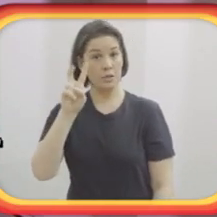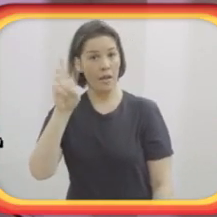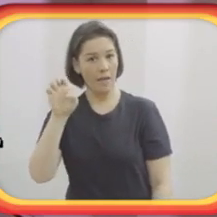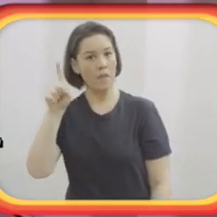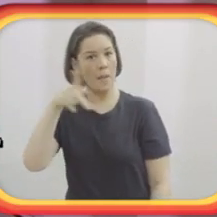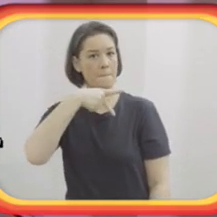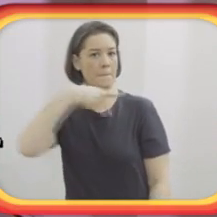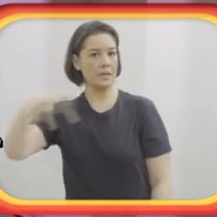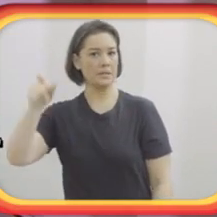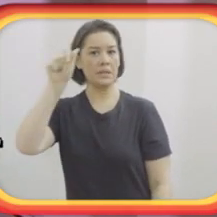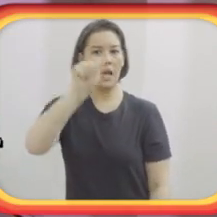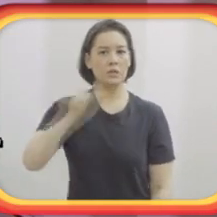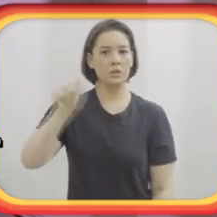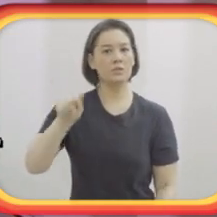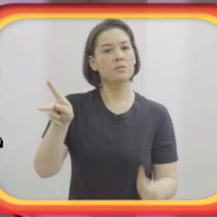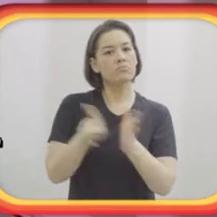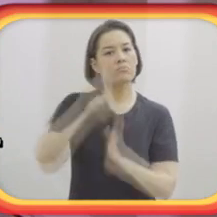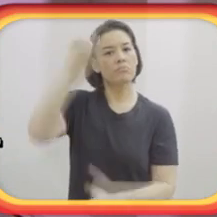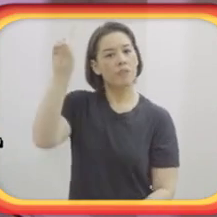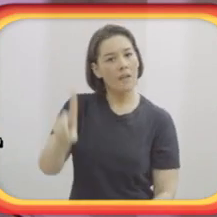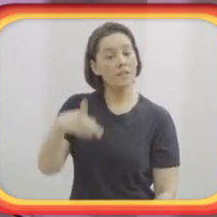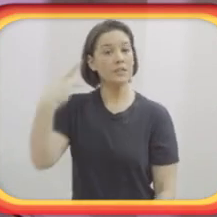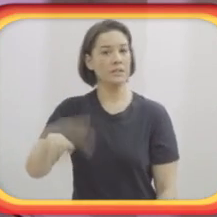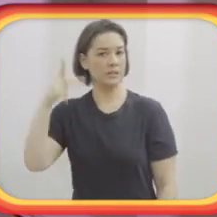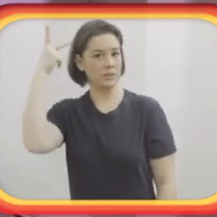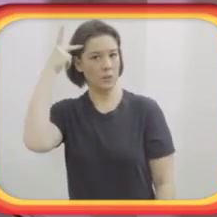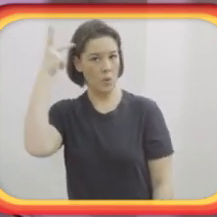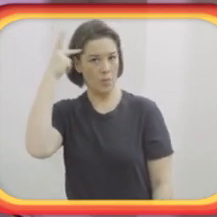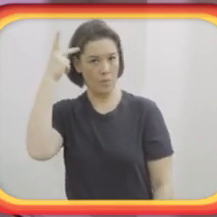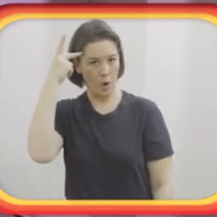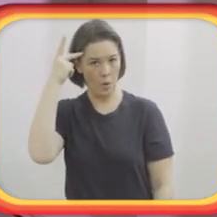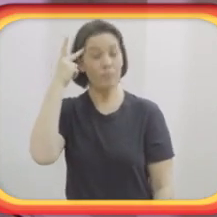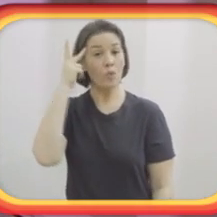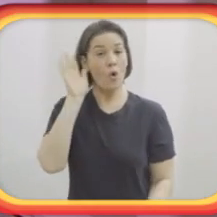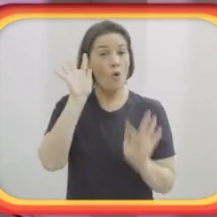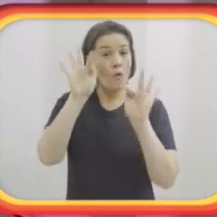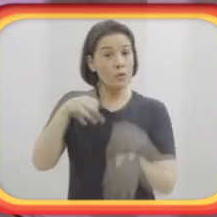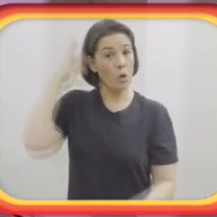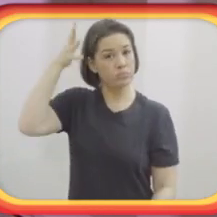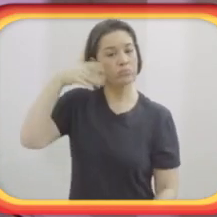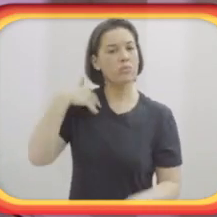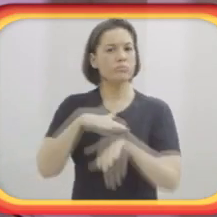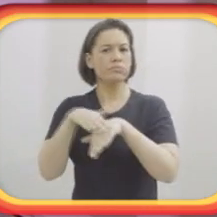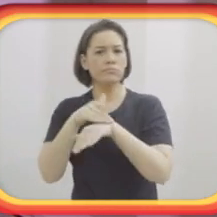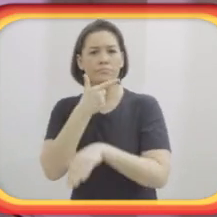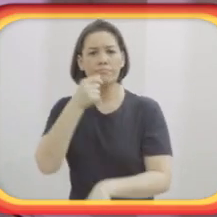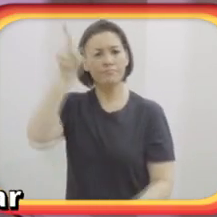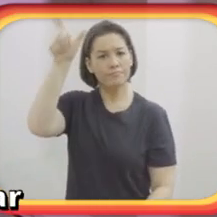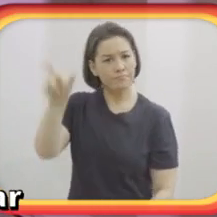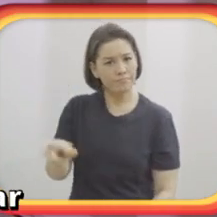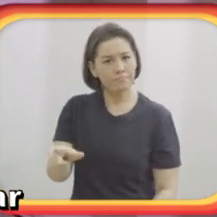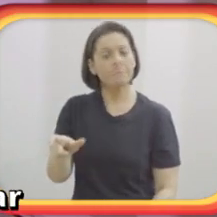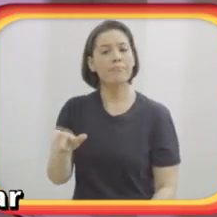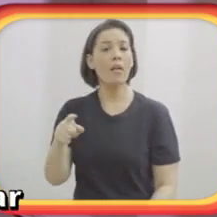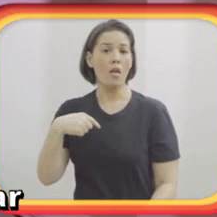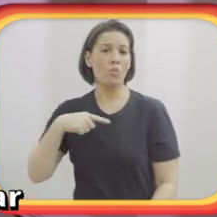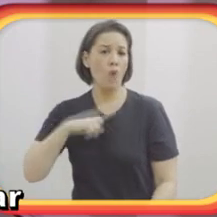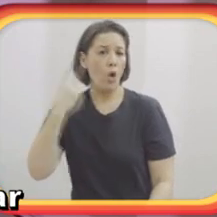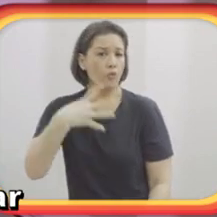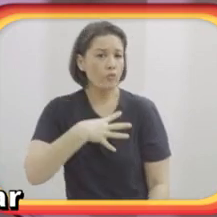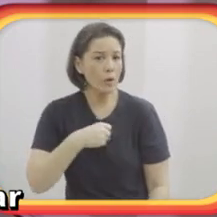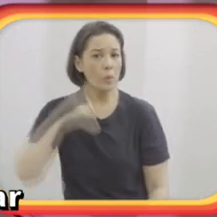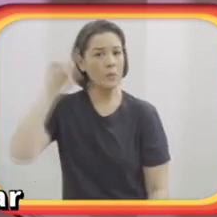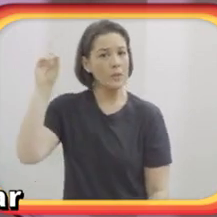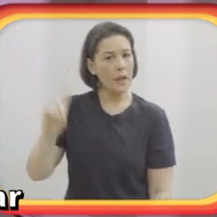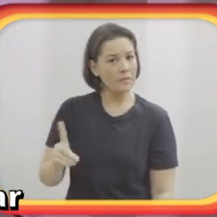E na época, esse palestrante, o Steve, ele era presidente de uma associação para deficiência em São Paulo.